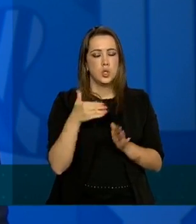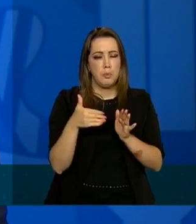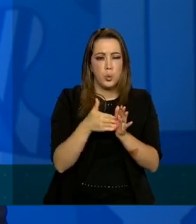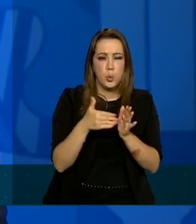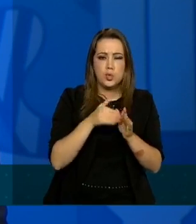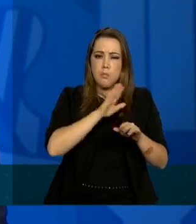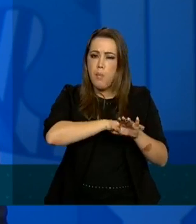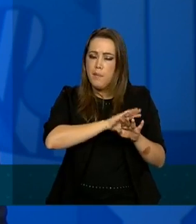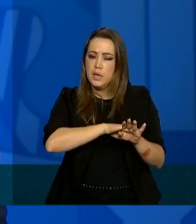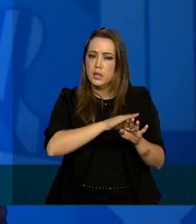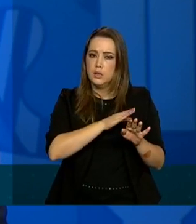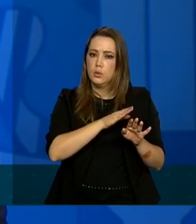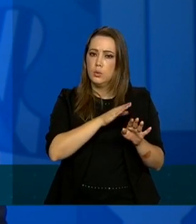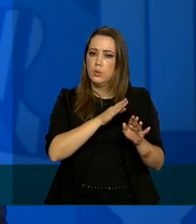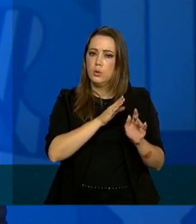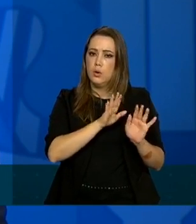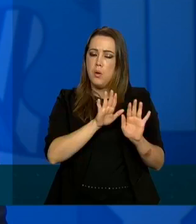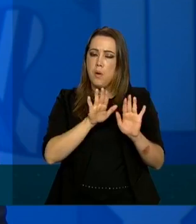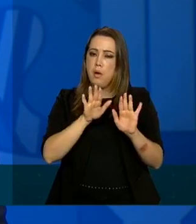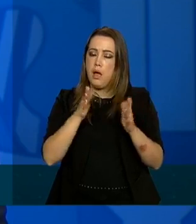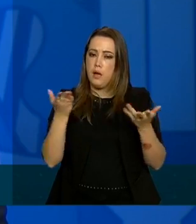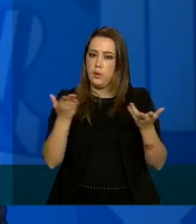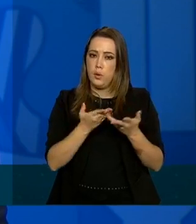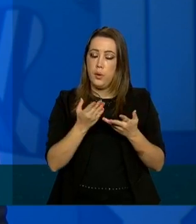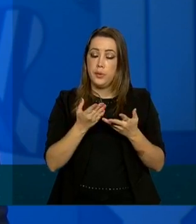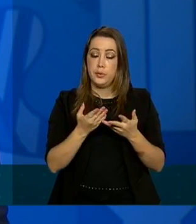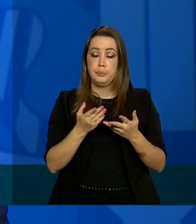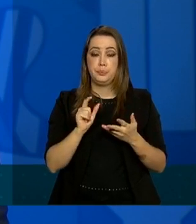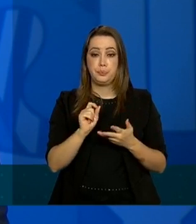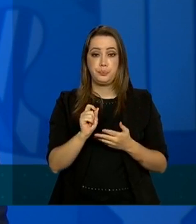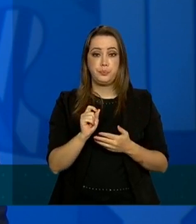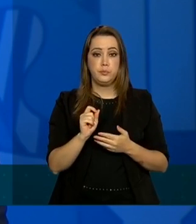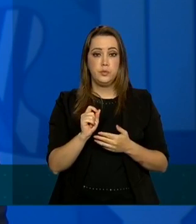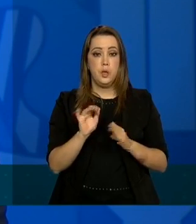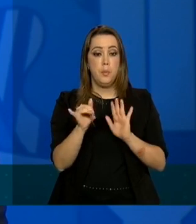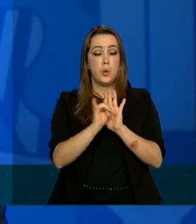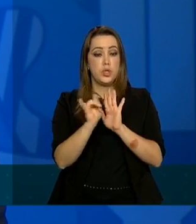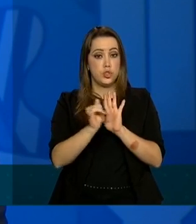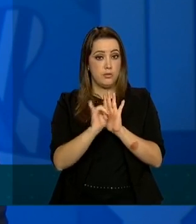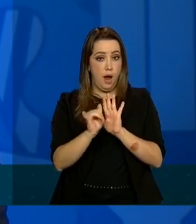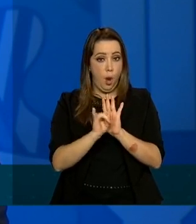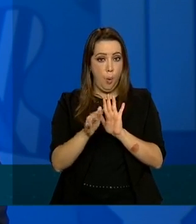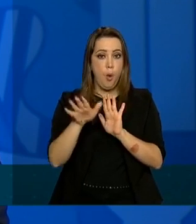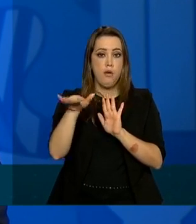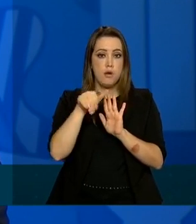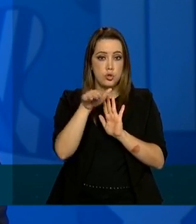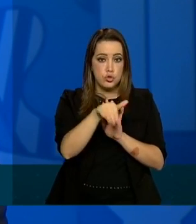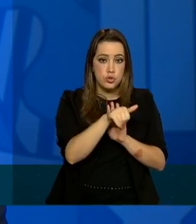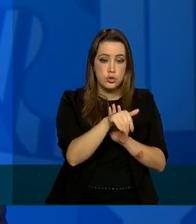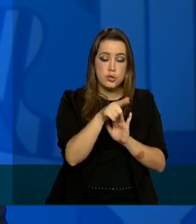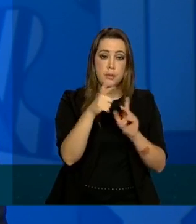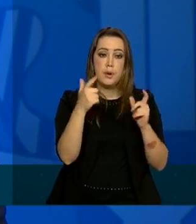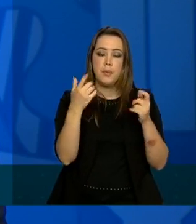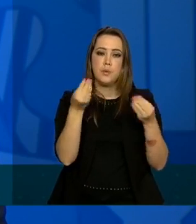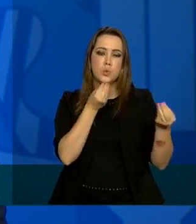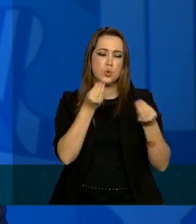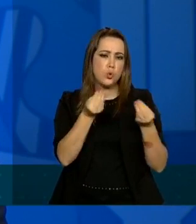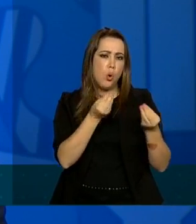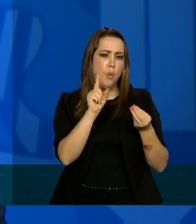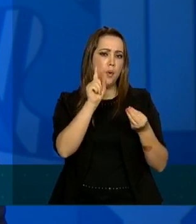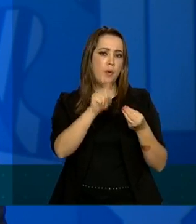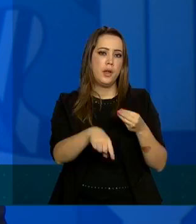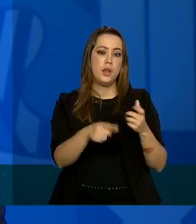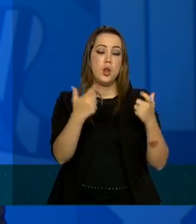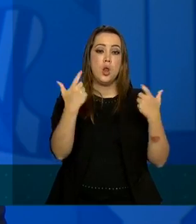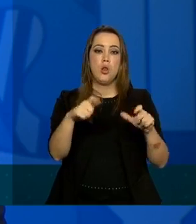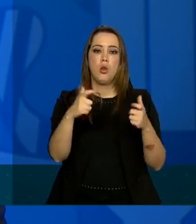fase para a finalização do edital do chamamento para a logística da